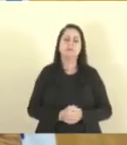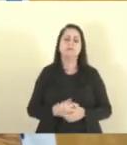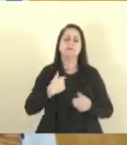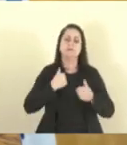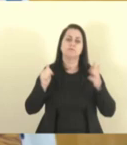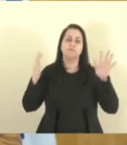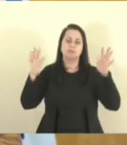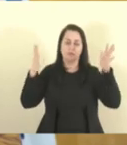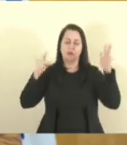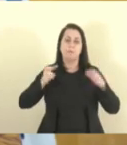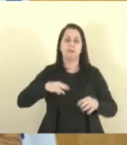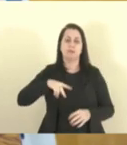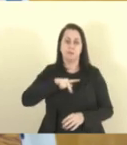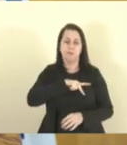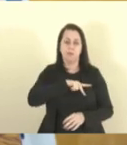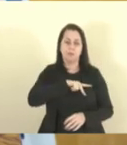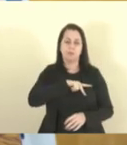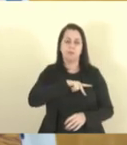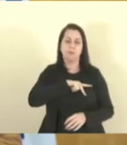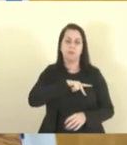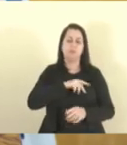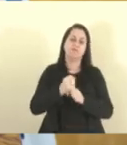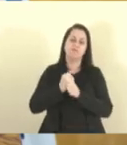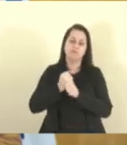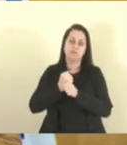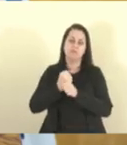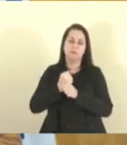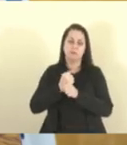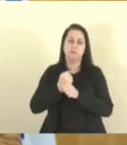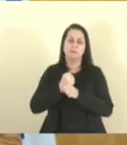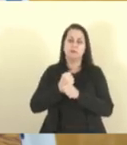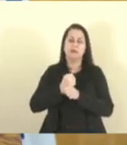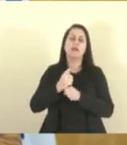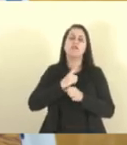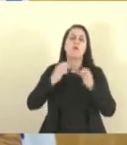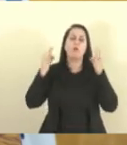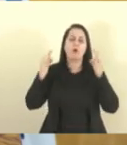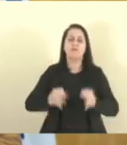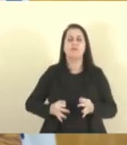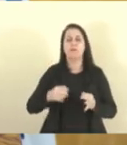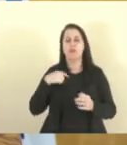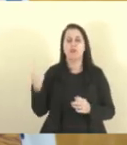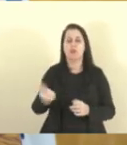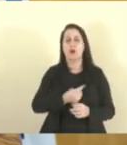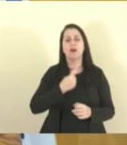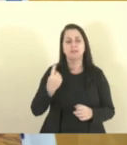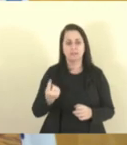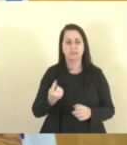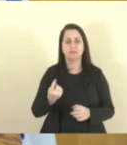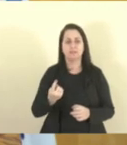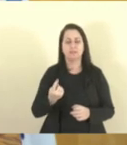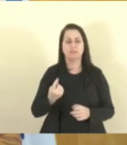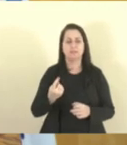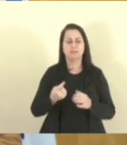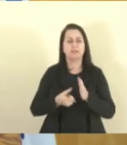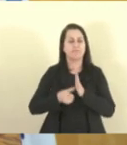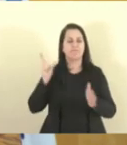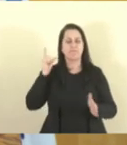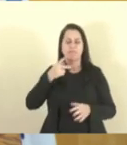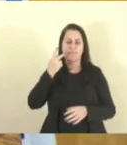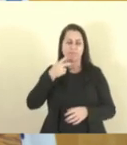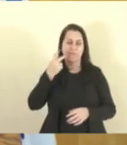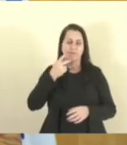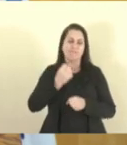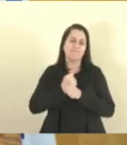parabenizar o Ministério Público que, anos após, confirmou aquilo que nós falamos ao longo do